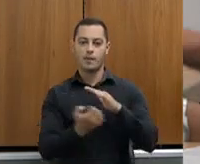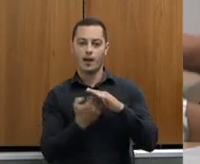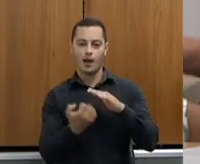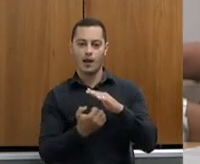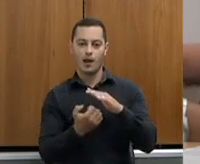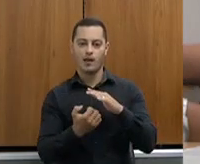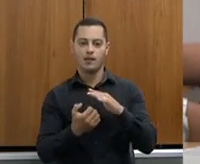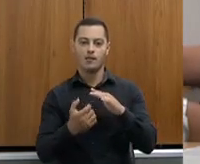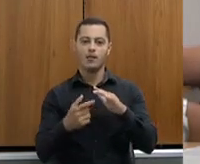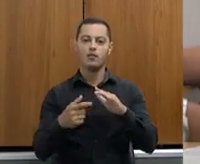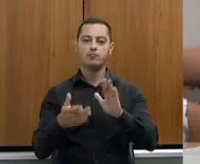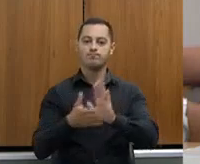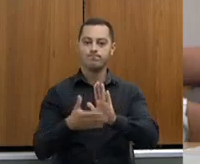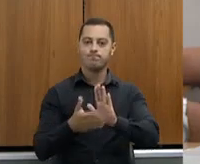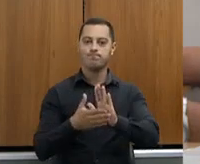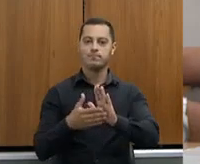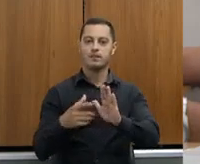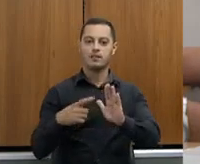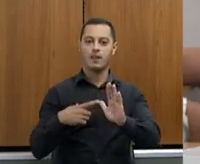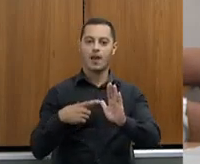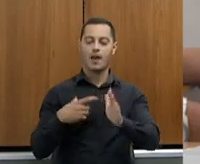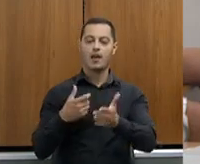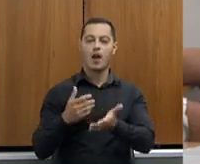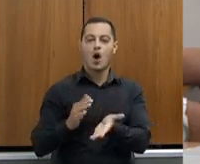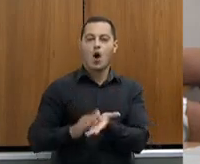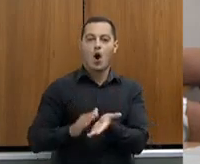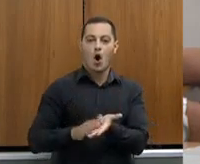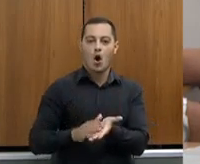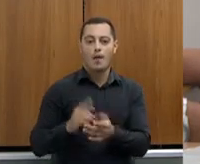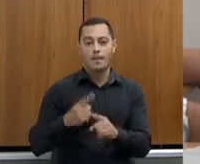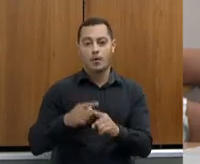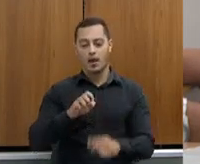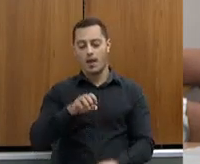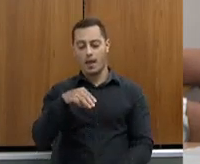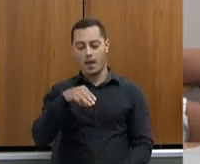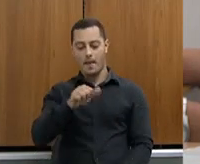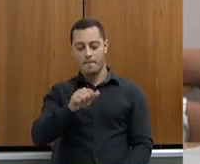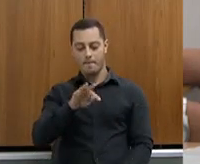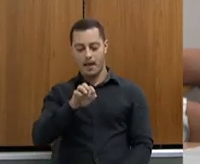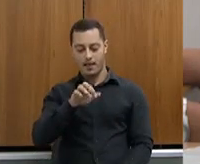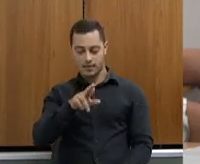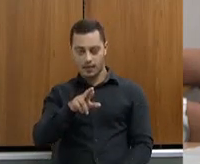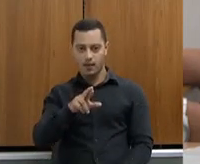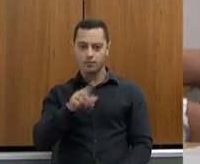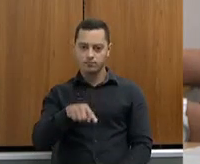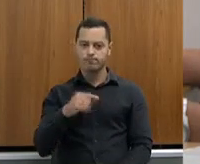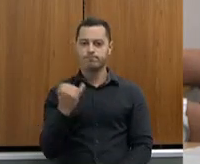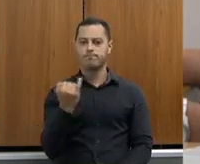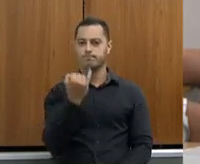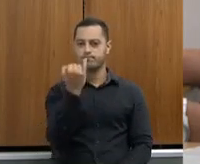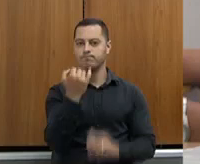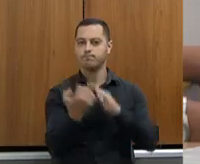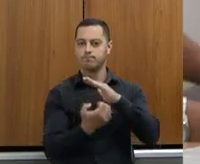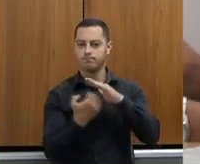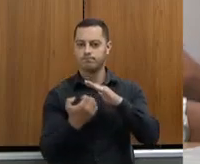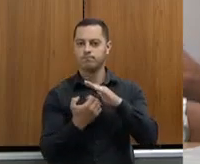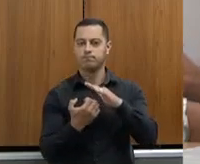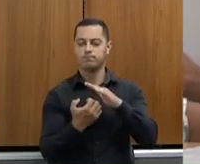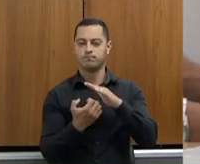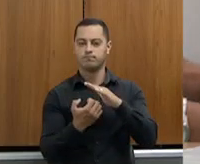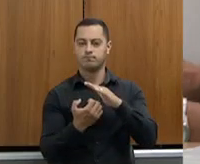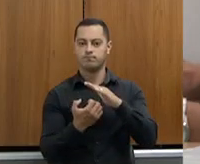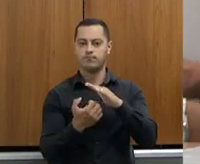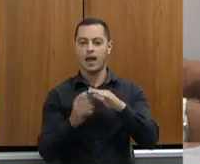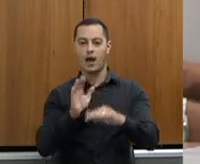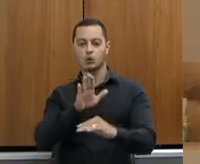questão da Emater, porque a Emater realmente faz a diferença, meu caro presidente, coronel Henrique, na cidade, na